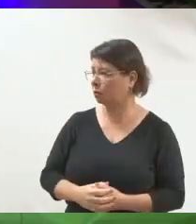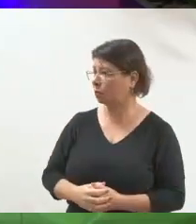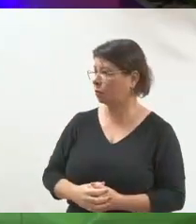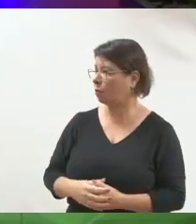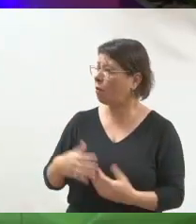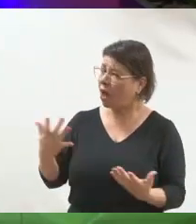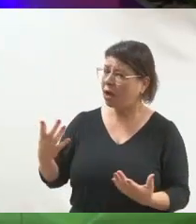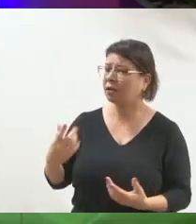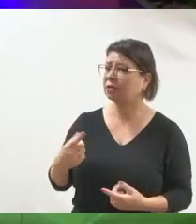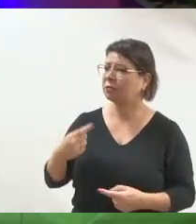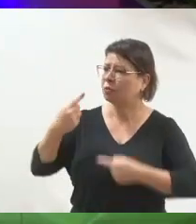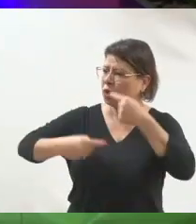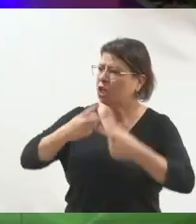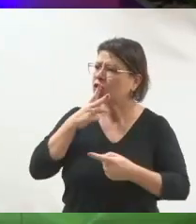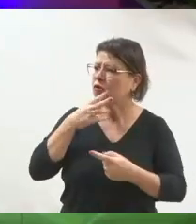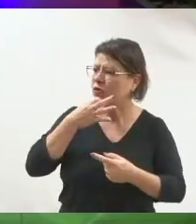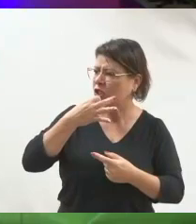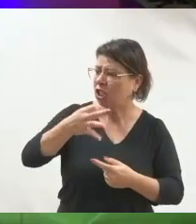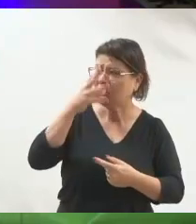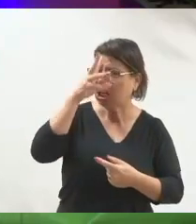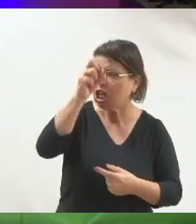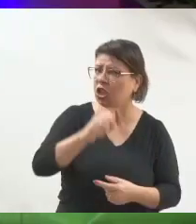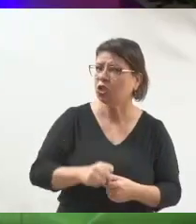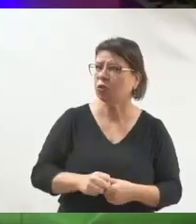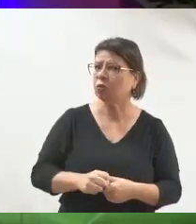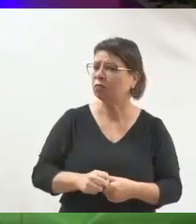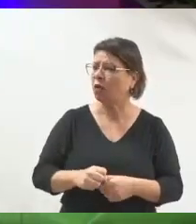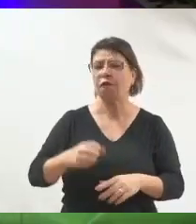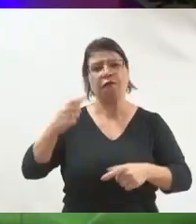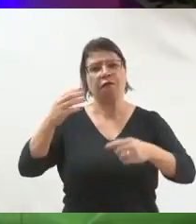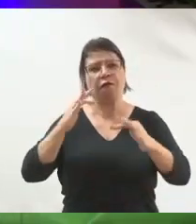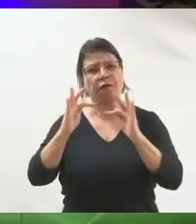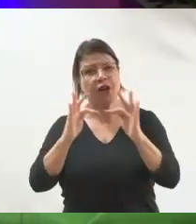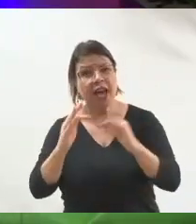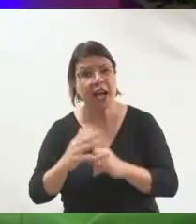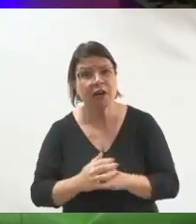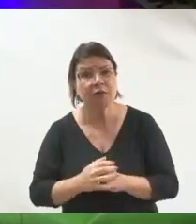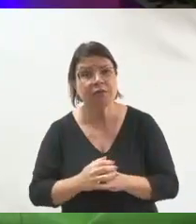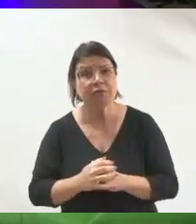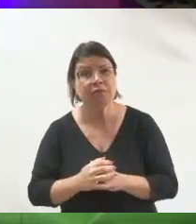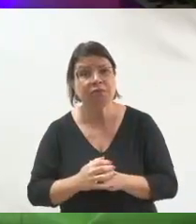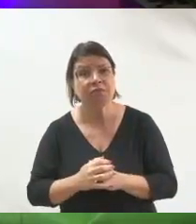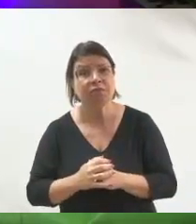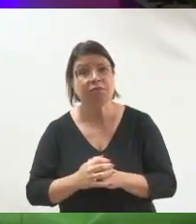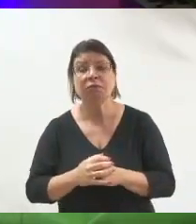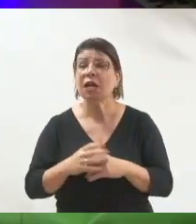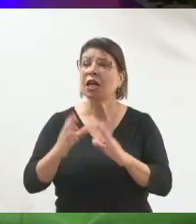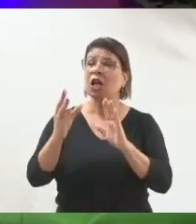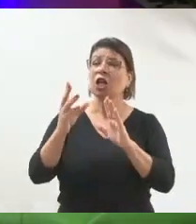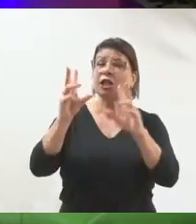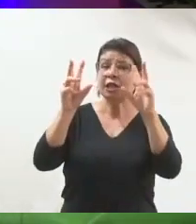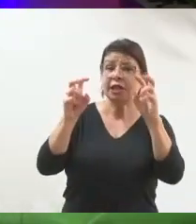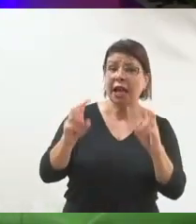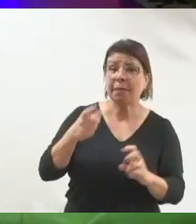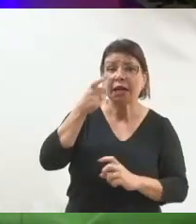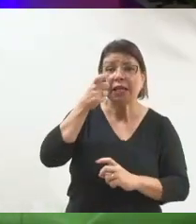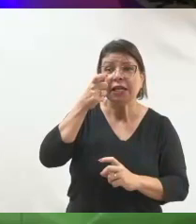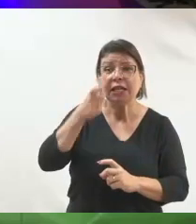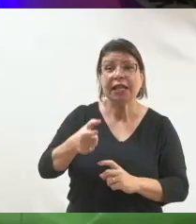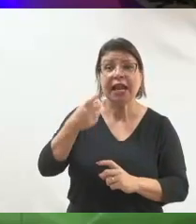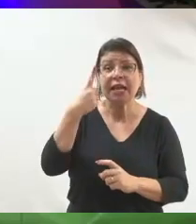polêmico, seja fofoqueiro, traga conteúdos que interessem as pessoas nesse sentido. Porque, assim,